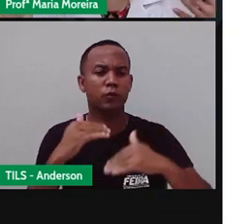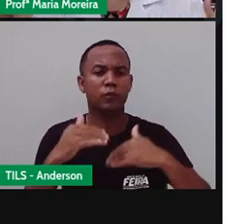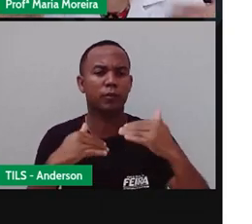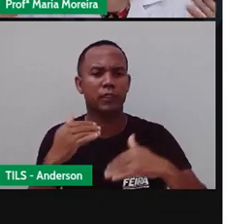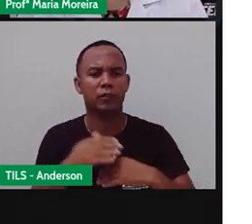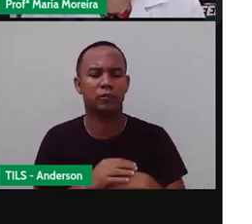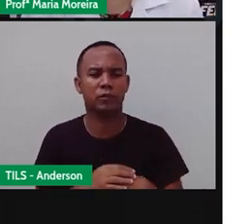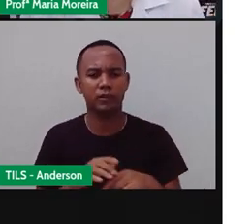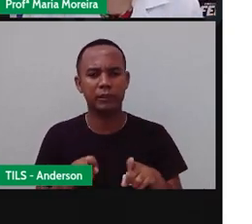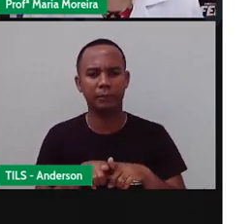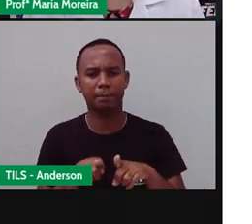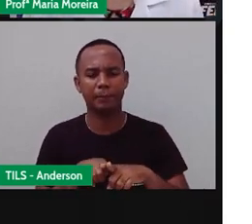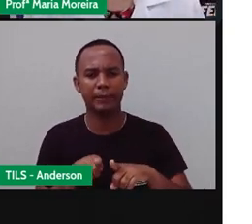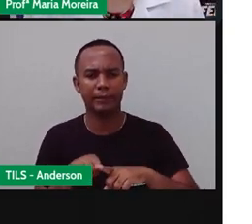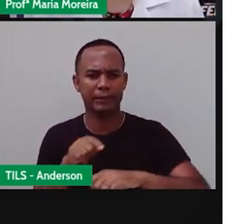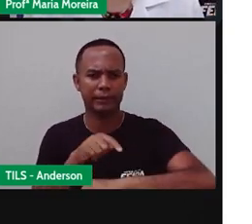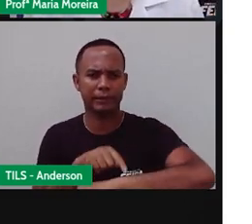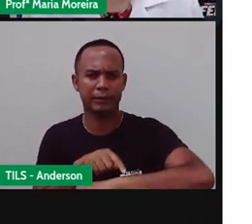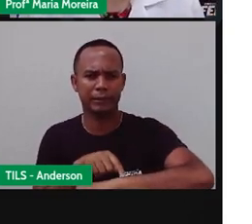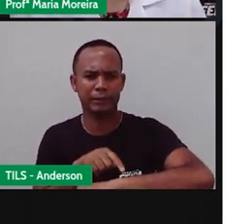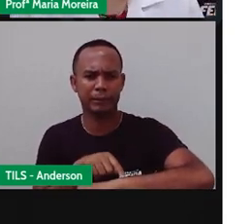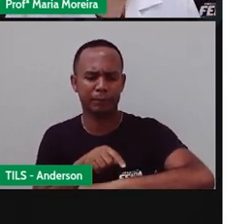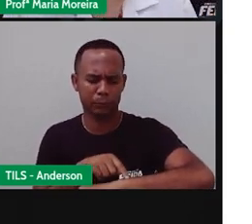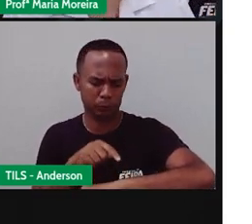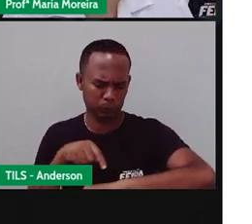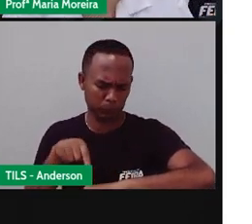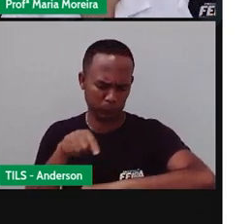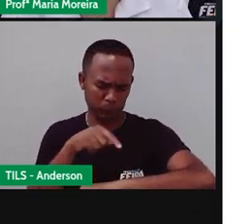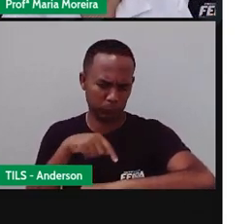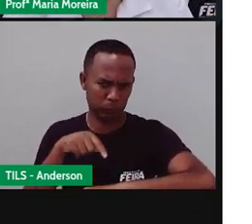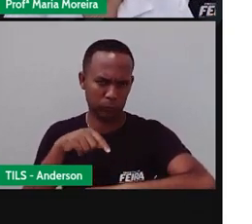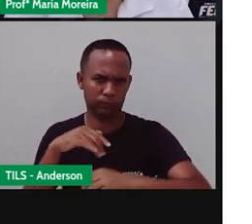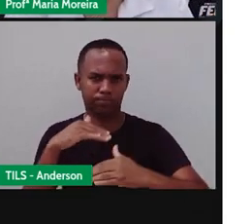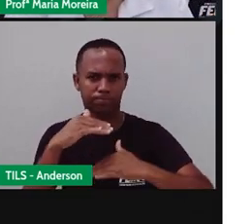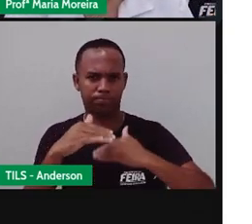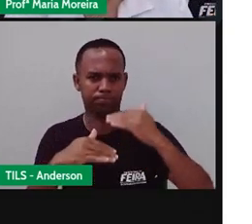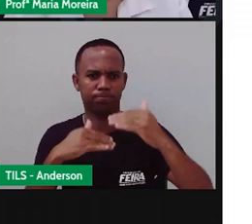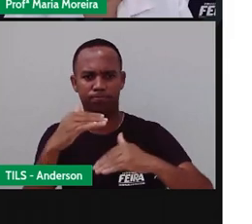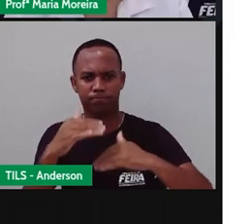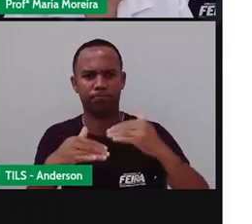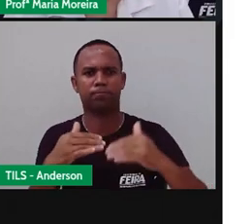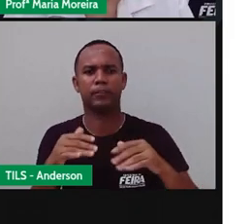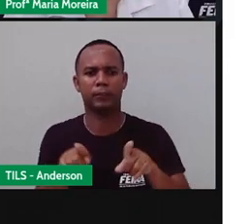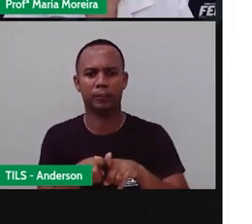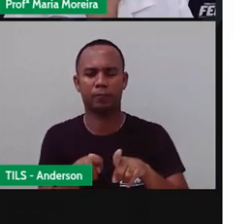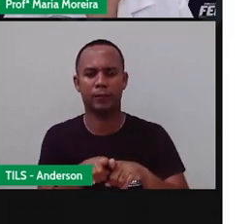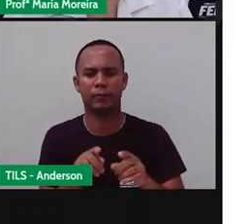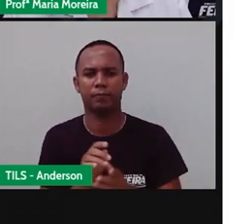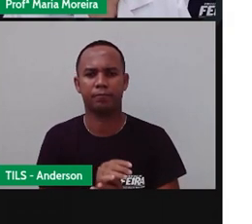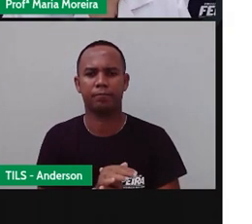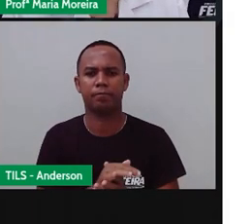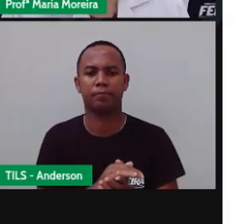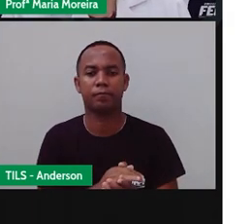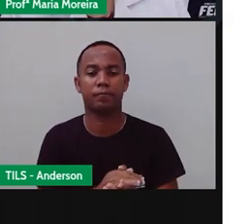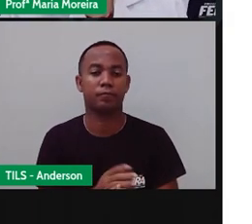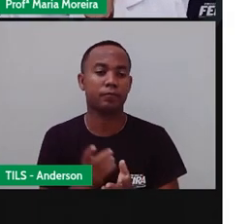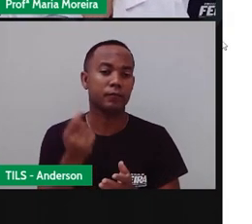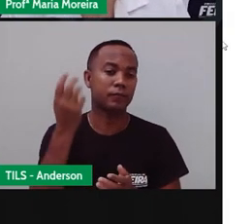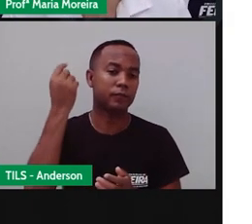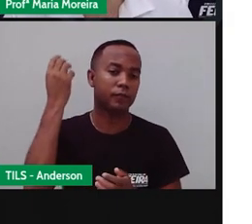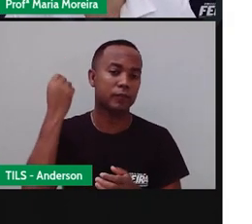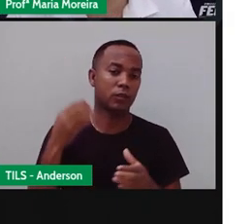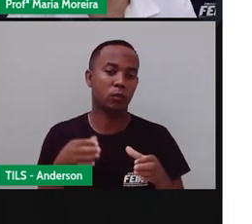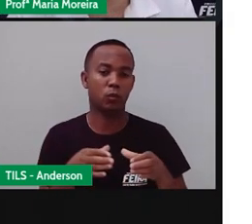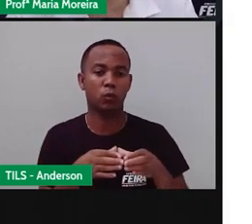forma de medir o tempo também, ela foi o quê? Evoluindo, certo? Até porque os homens das cavernas, eles não